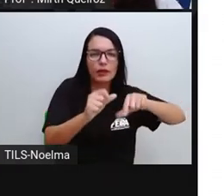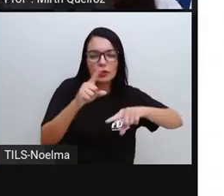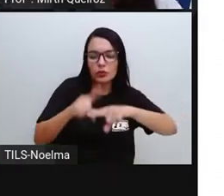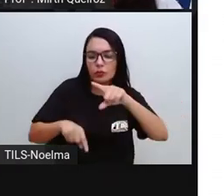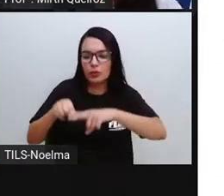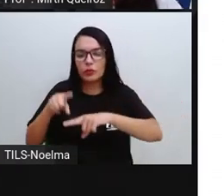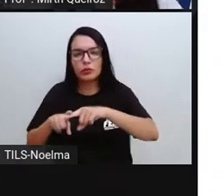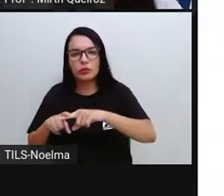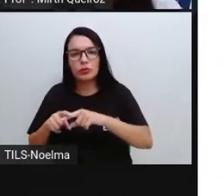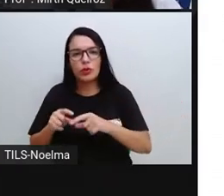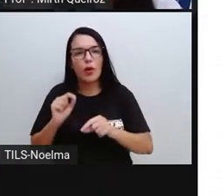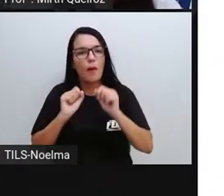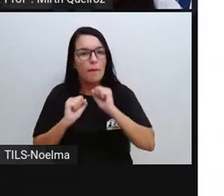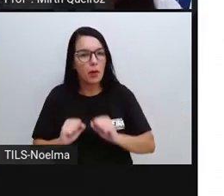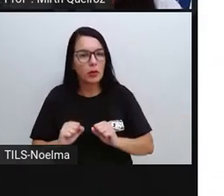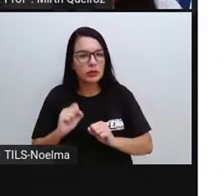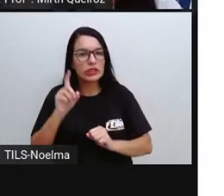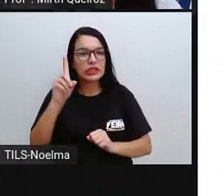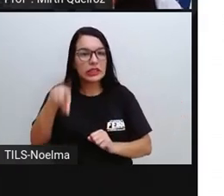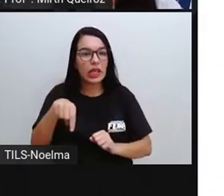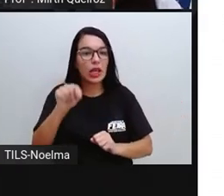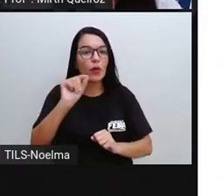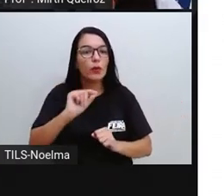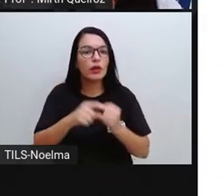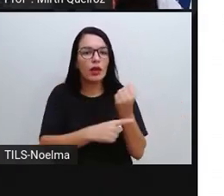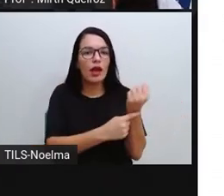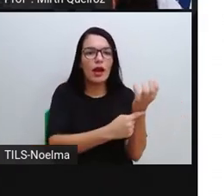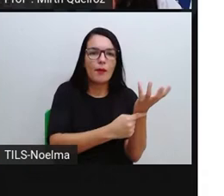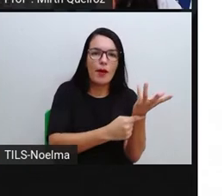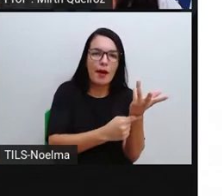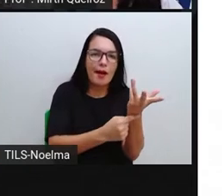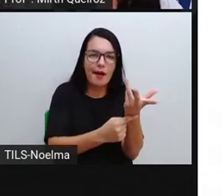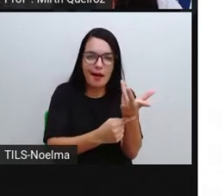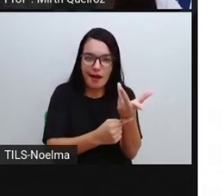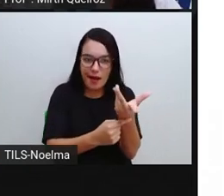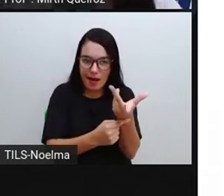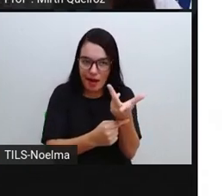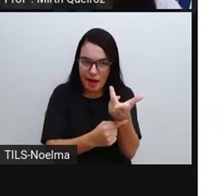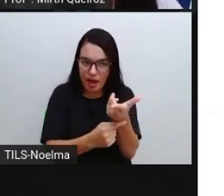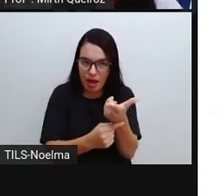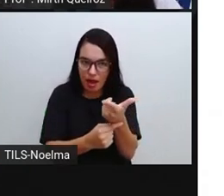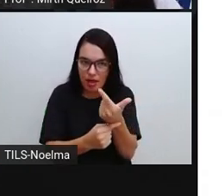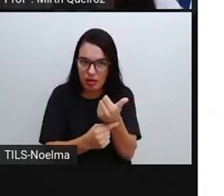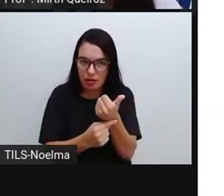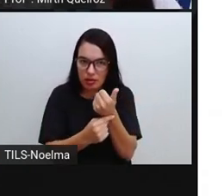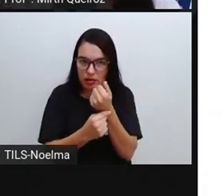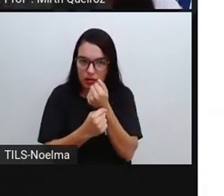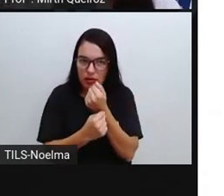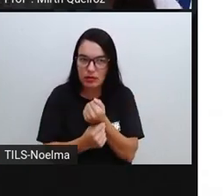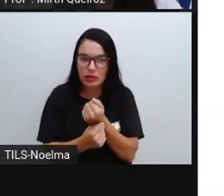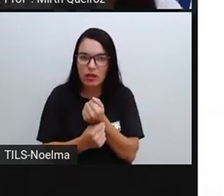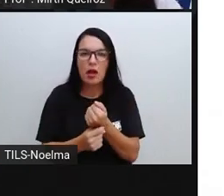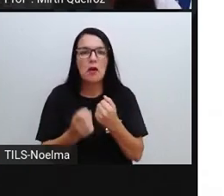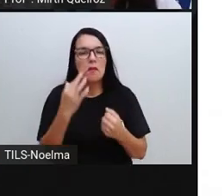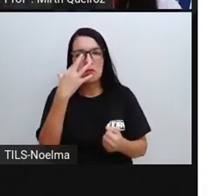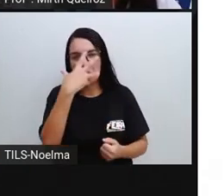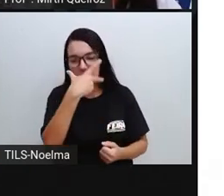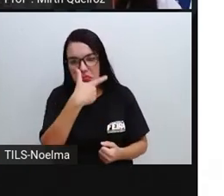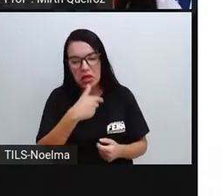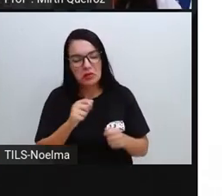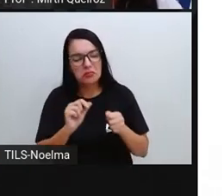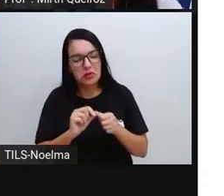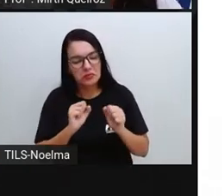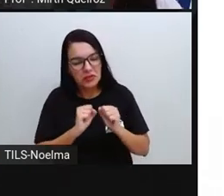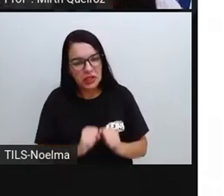artesanato, né? Onde a gente tem os artesãos aí que fazem produtos belíssimos aí, a partir da transformação dessa matéria